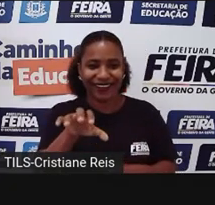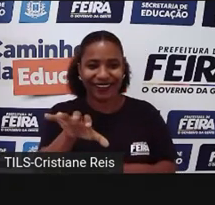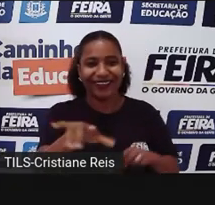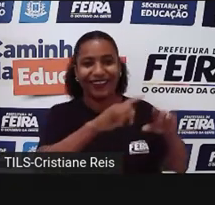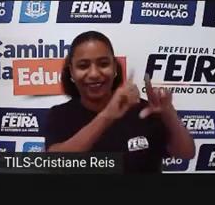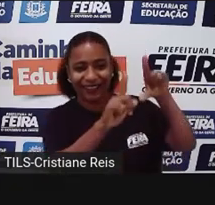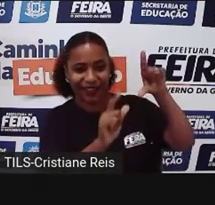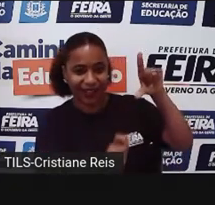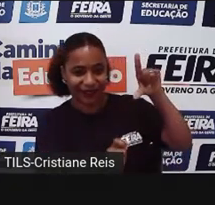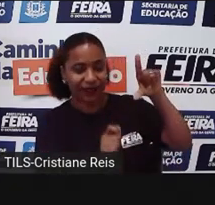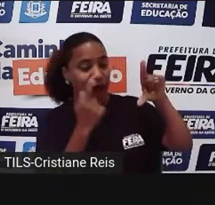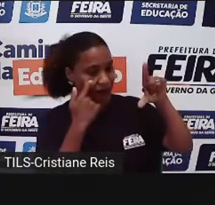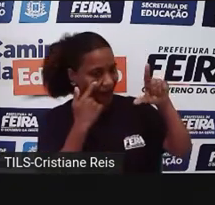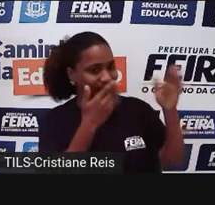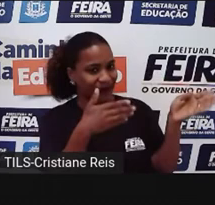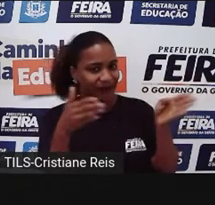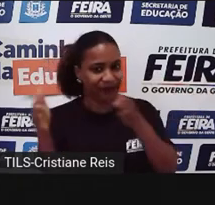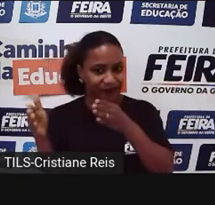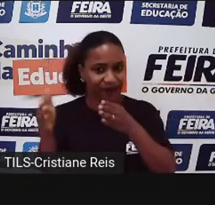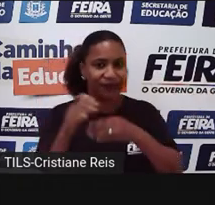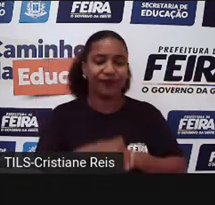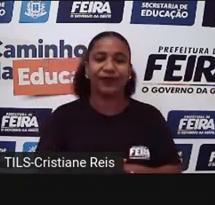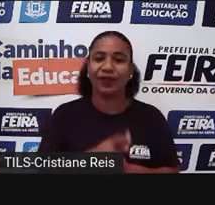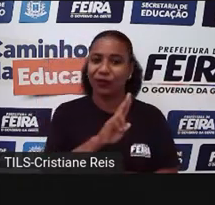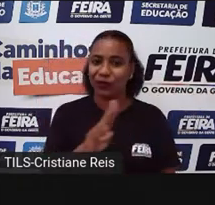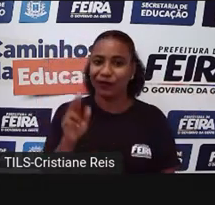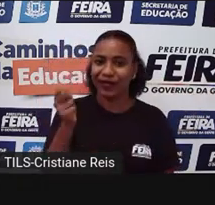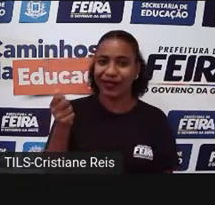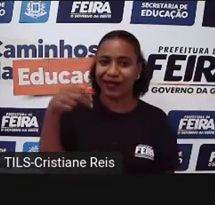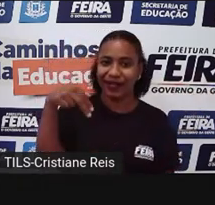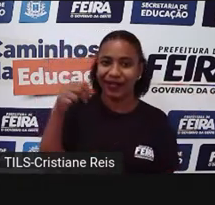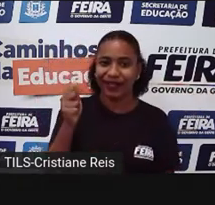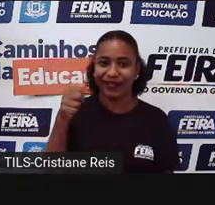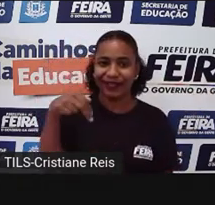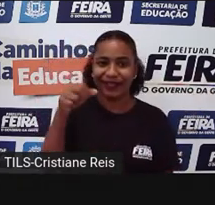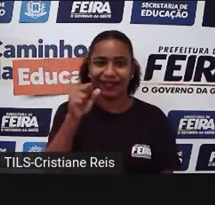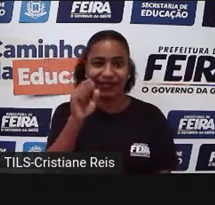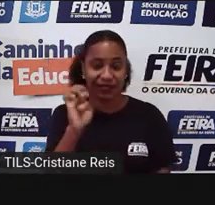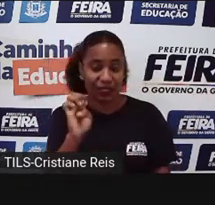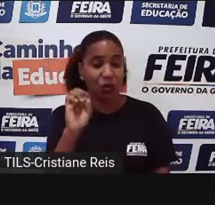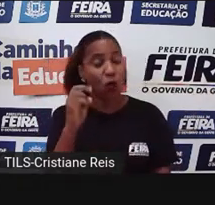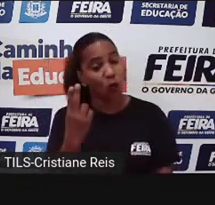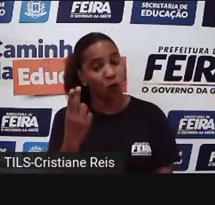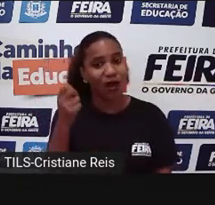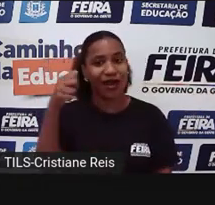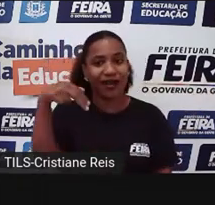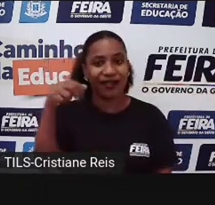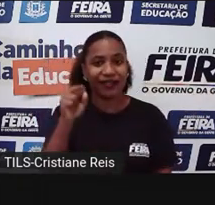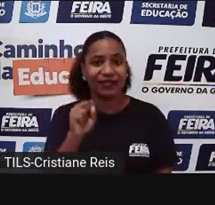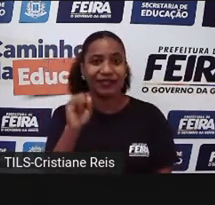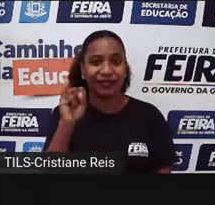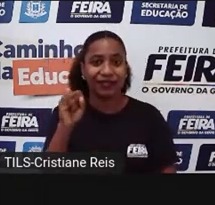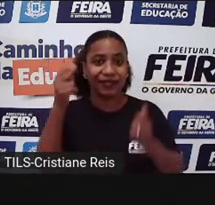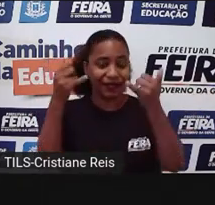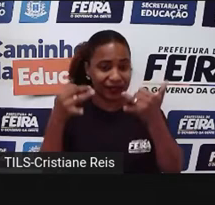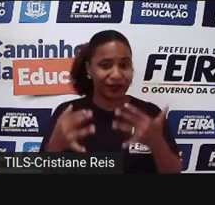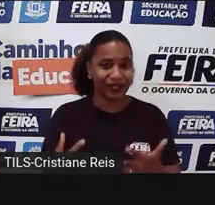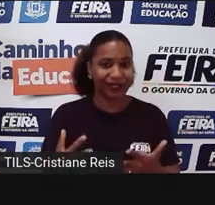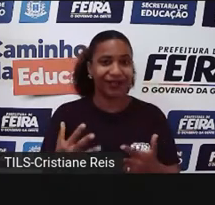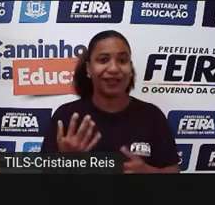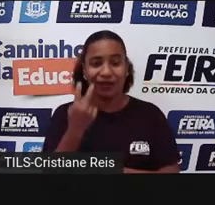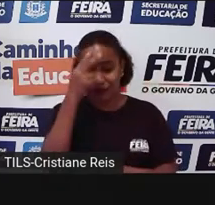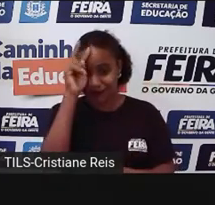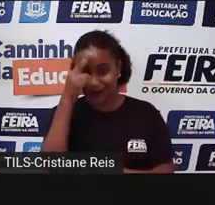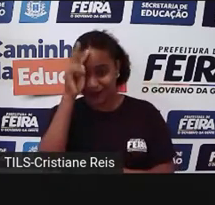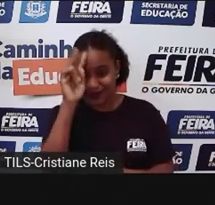o slide. A Nancy, ou a Nancy com I, é uma lenda africana. Conta um caso interessante no qual, no